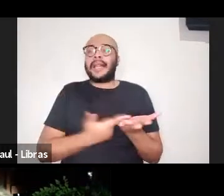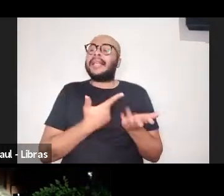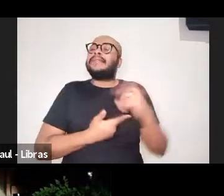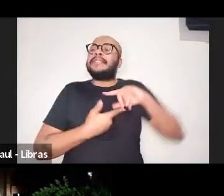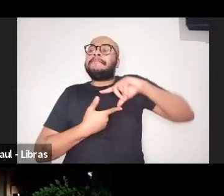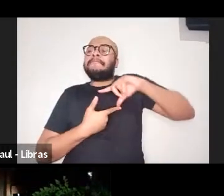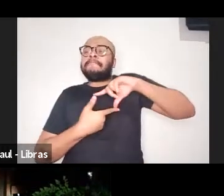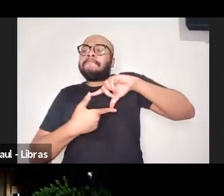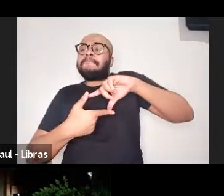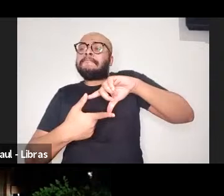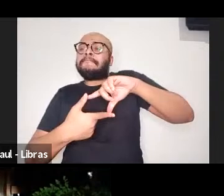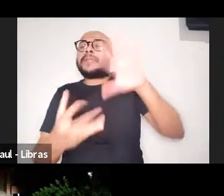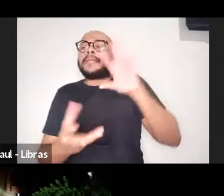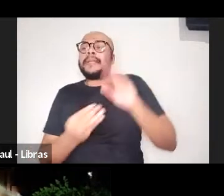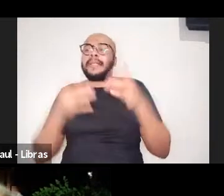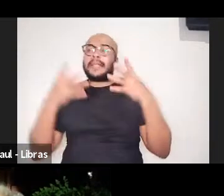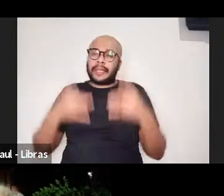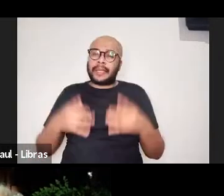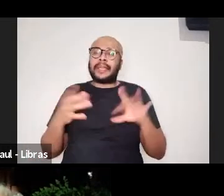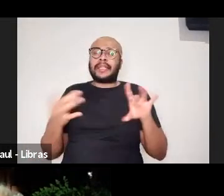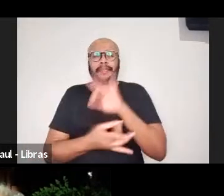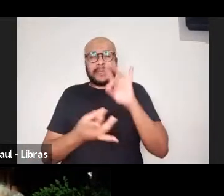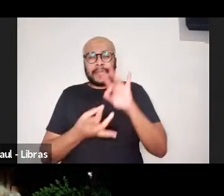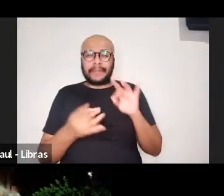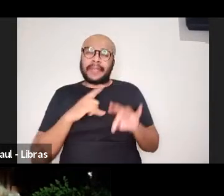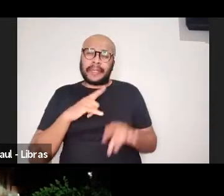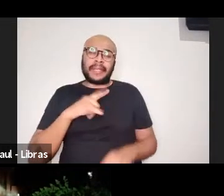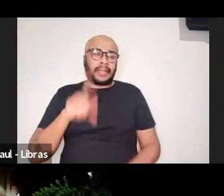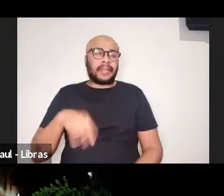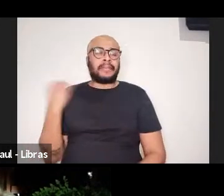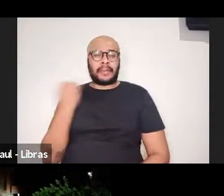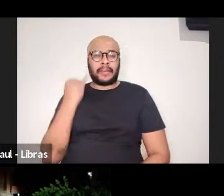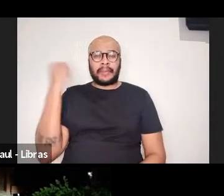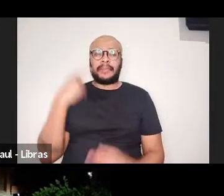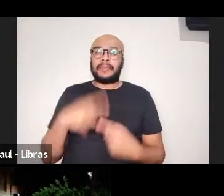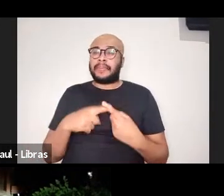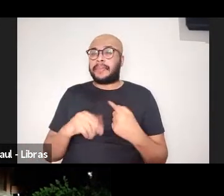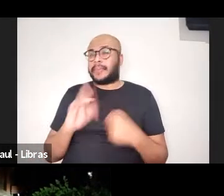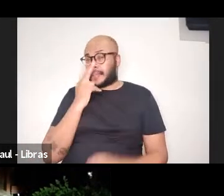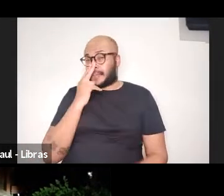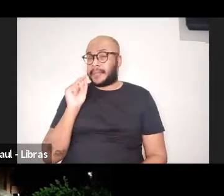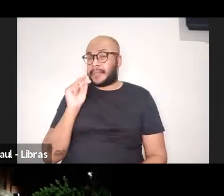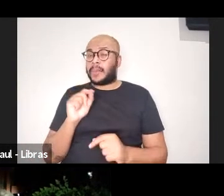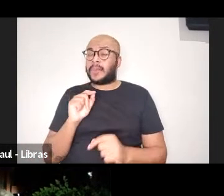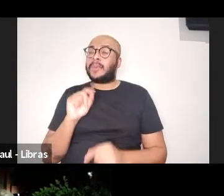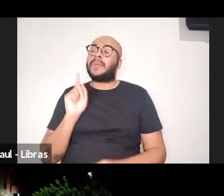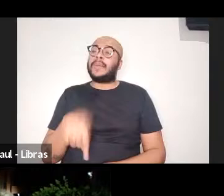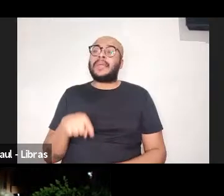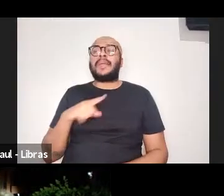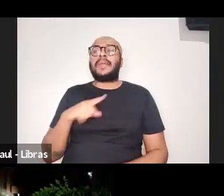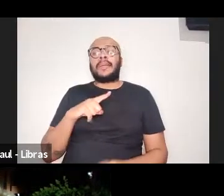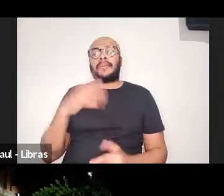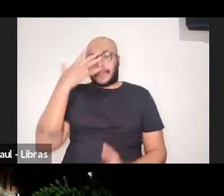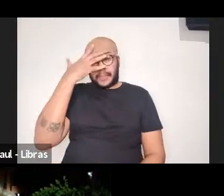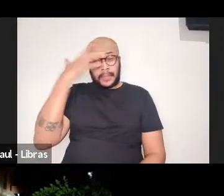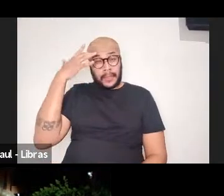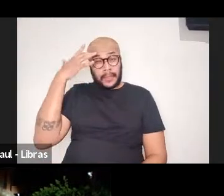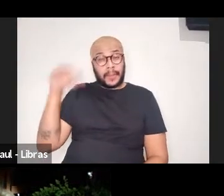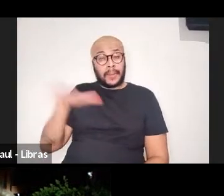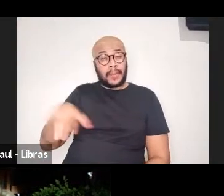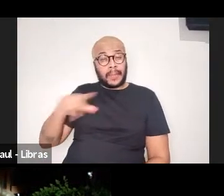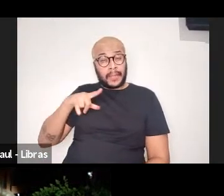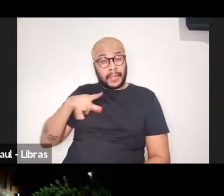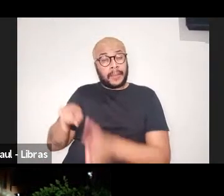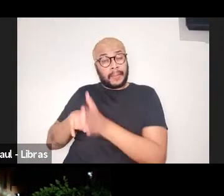importância específica. Primeiro, porque no conjunto de pessoas que caminham na